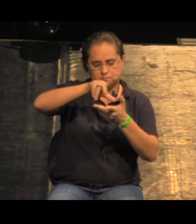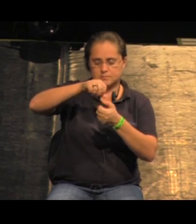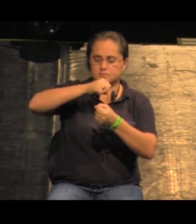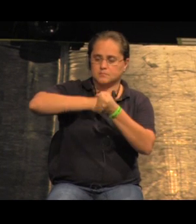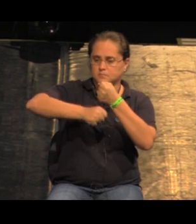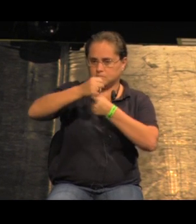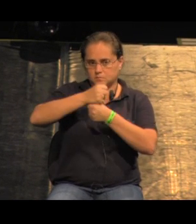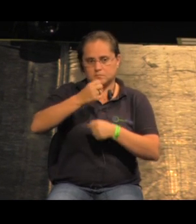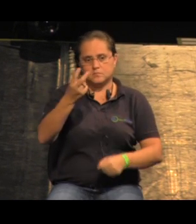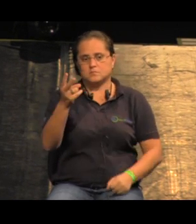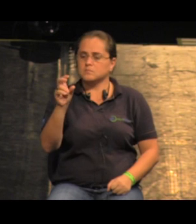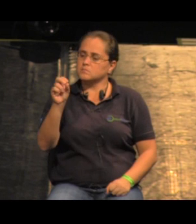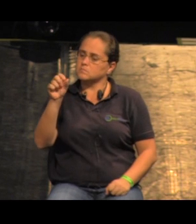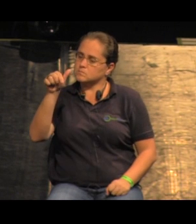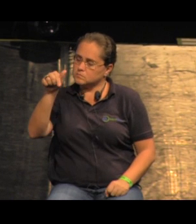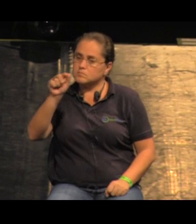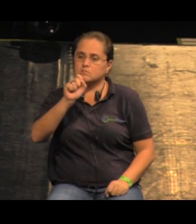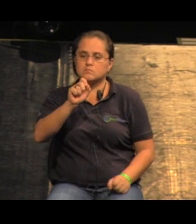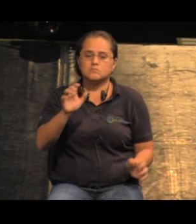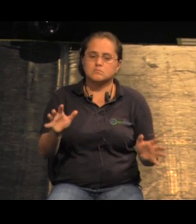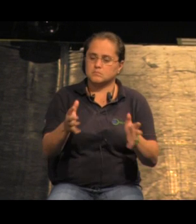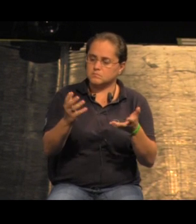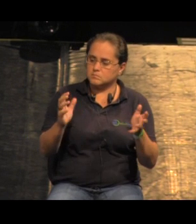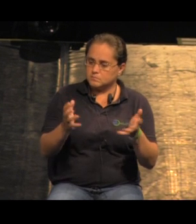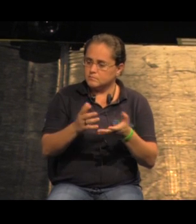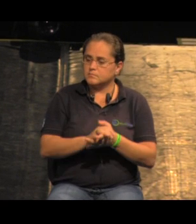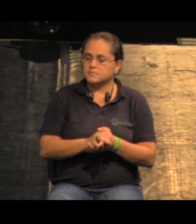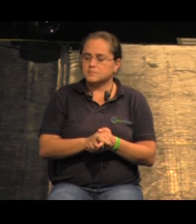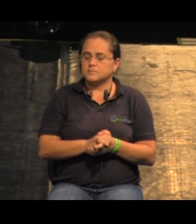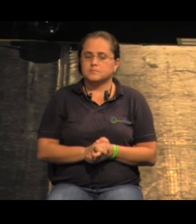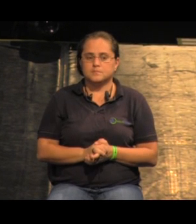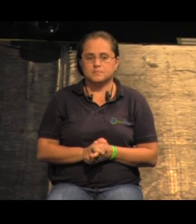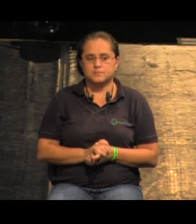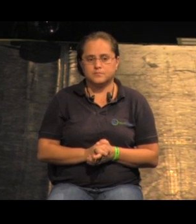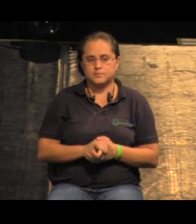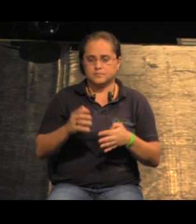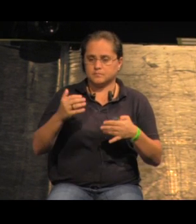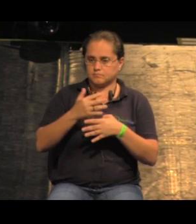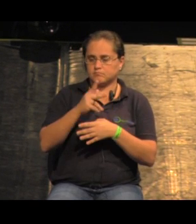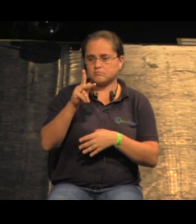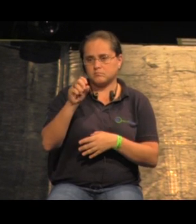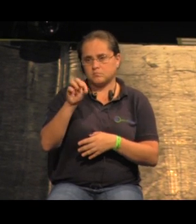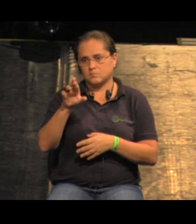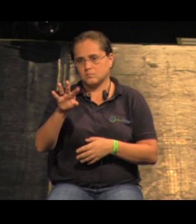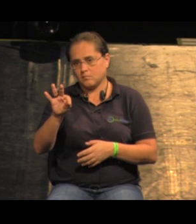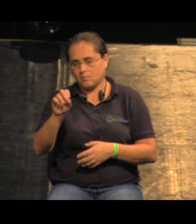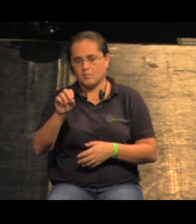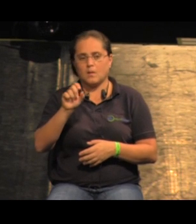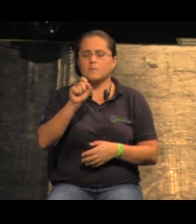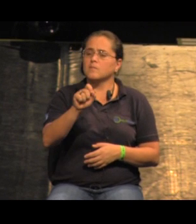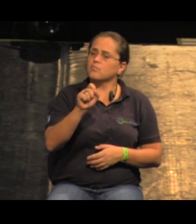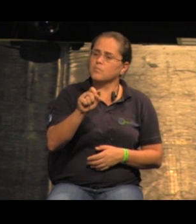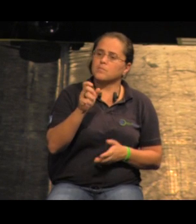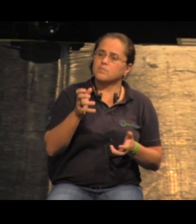promovido por uma organização governamental da cidade do Porto que queria